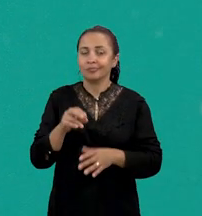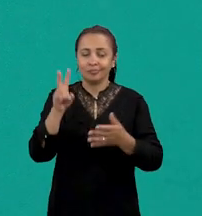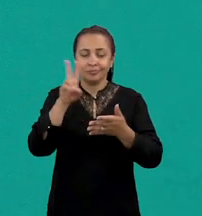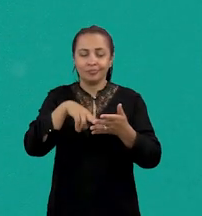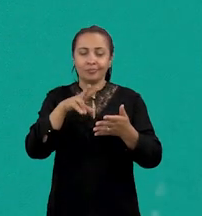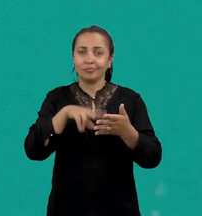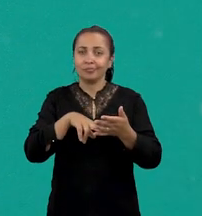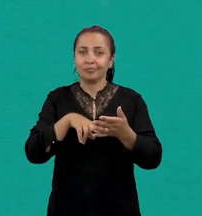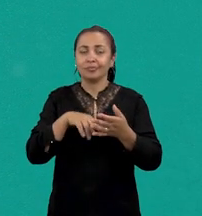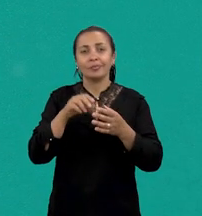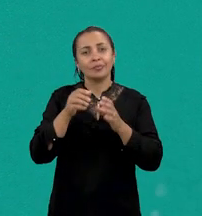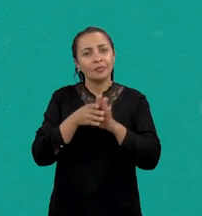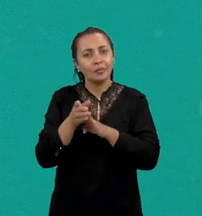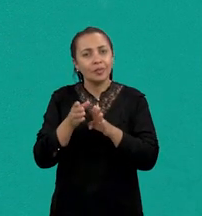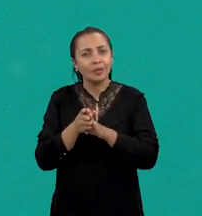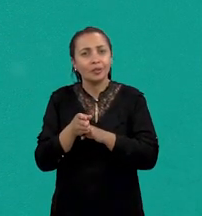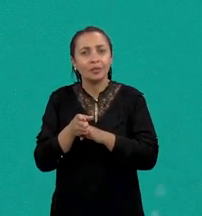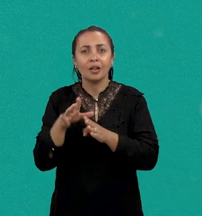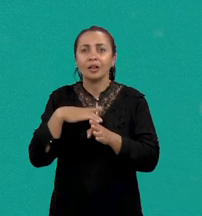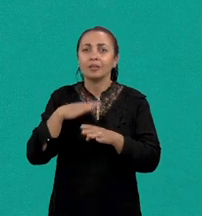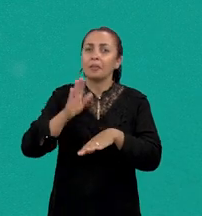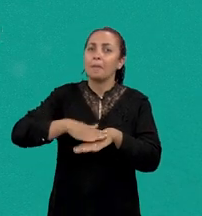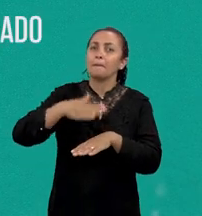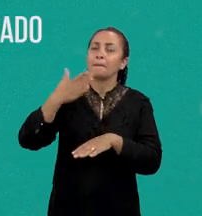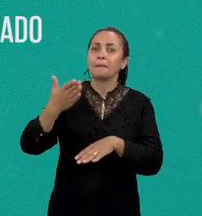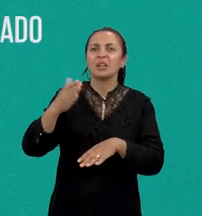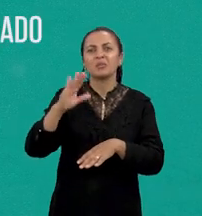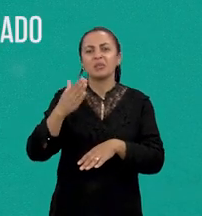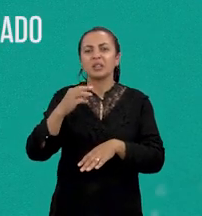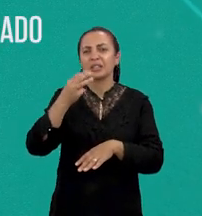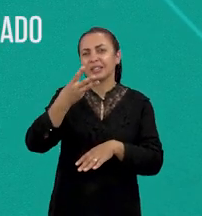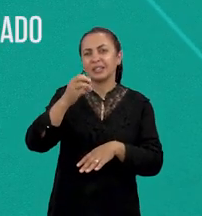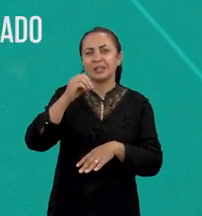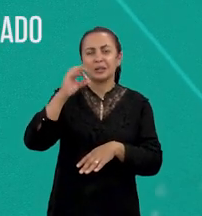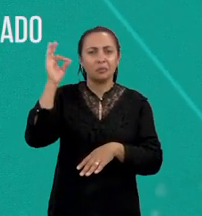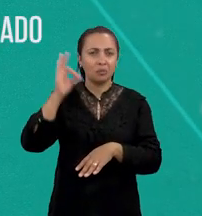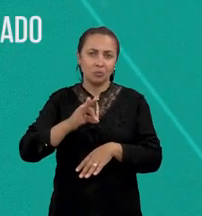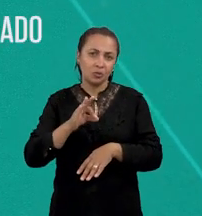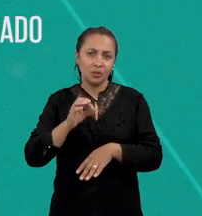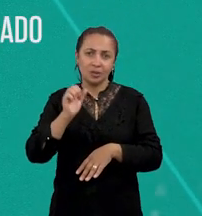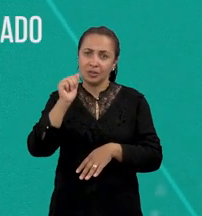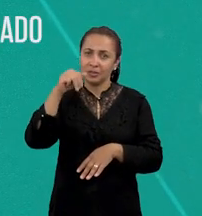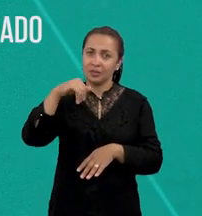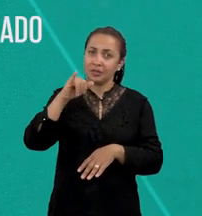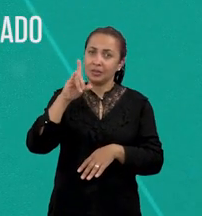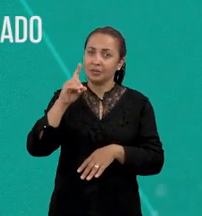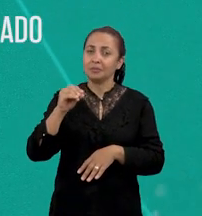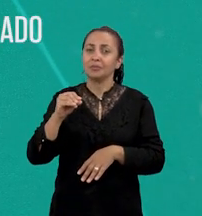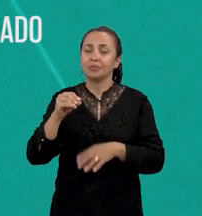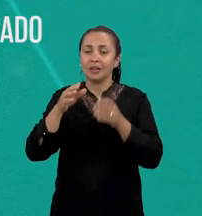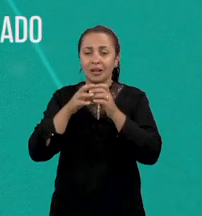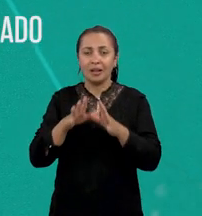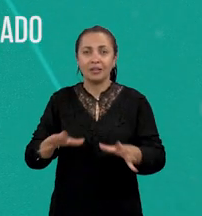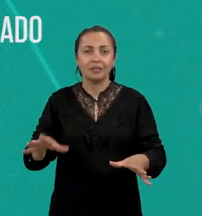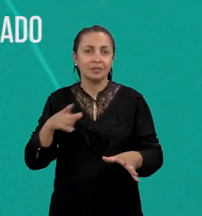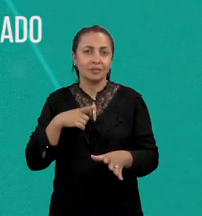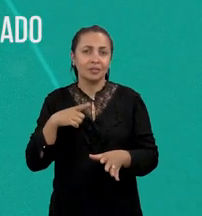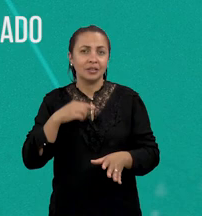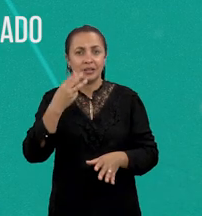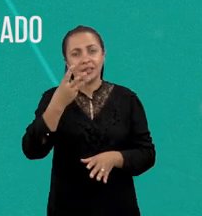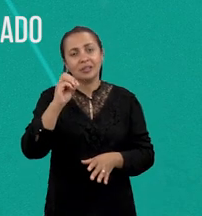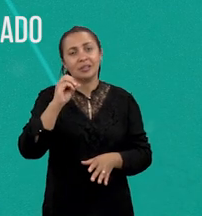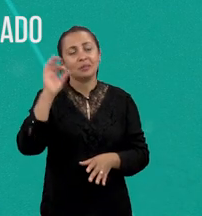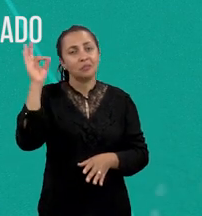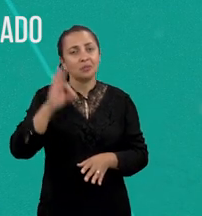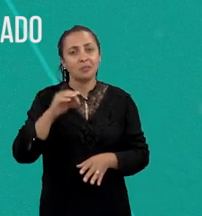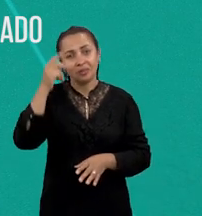Na literatura, se recomenda acima de, no mínimo, 30% de amido, que as raízes tenham pelo